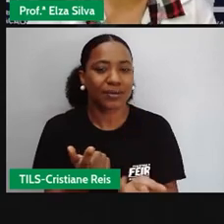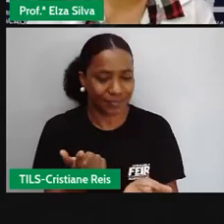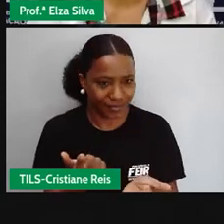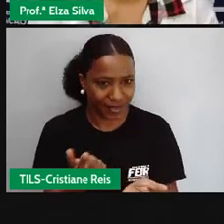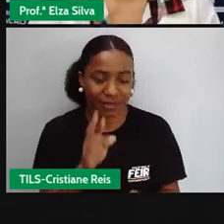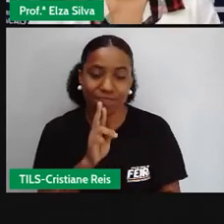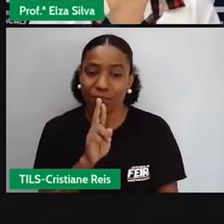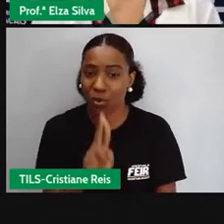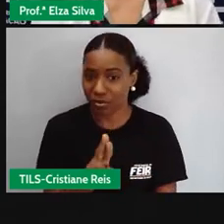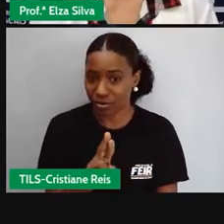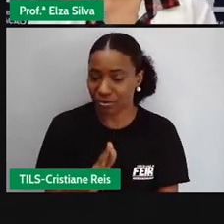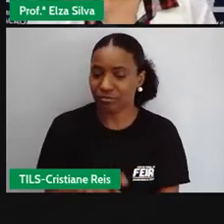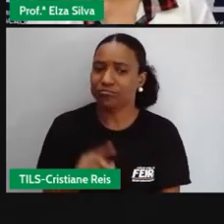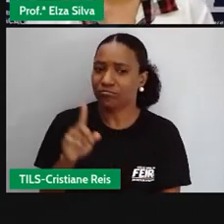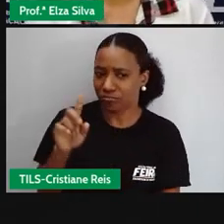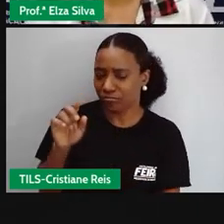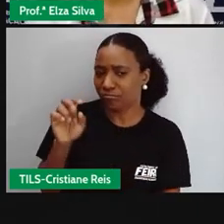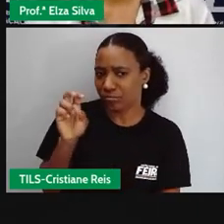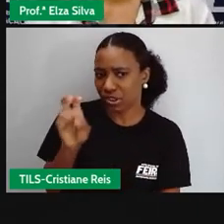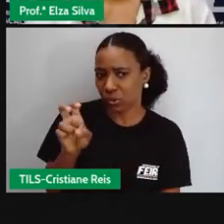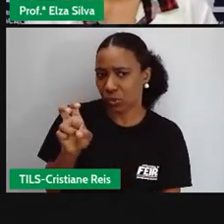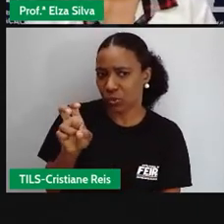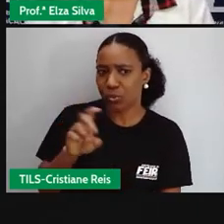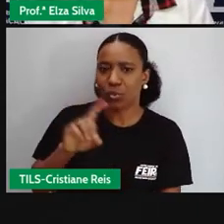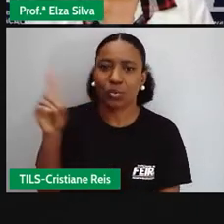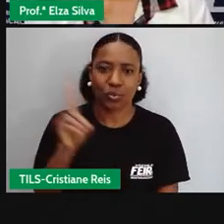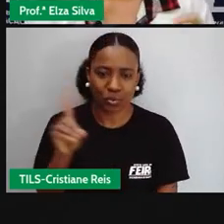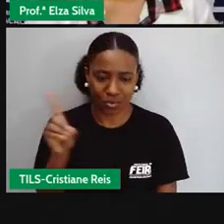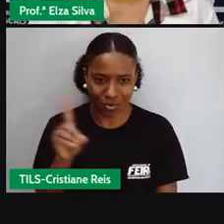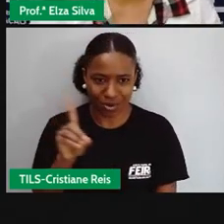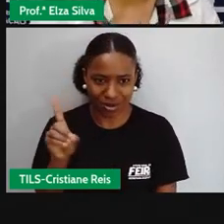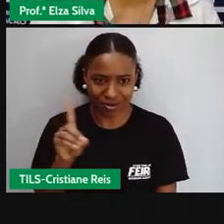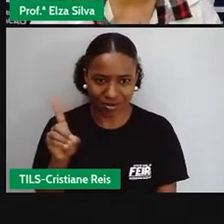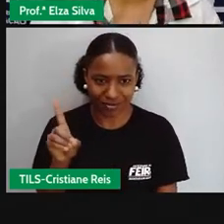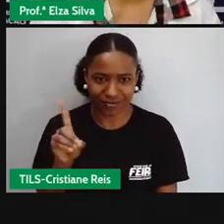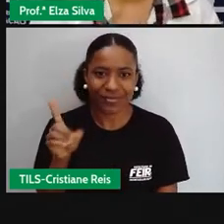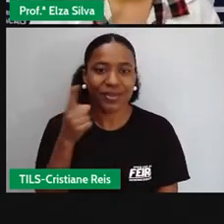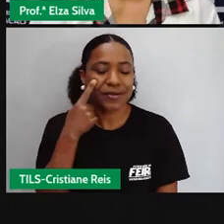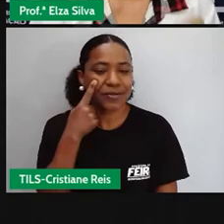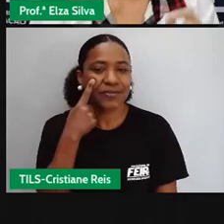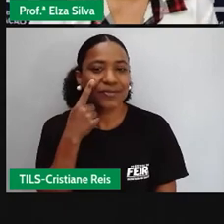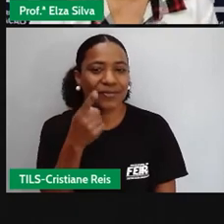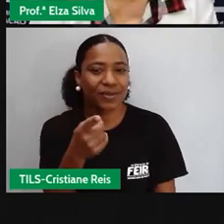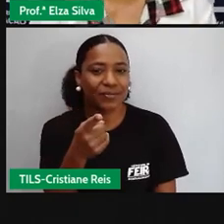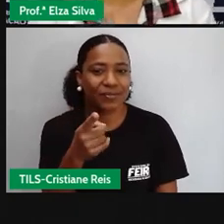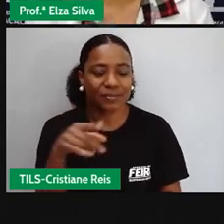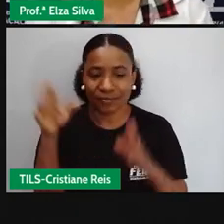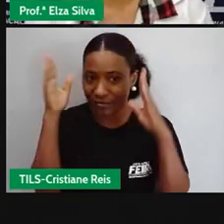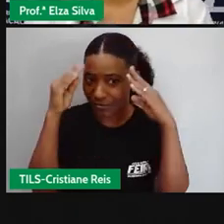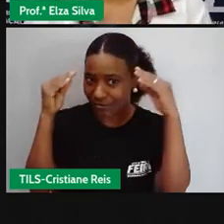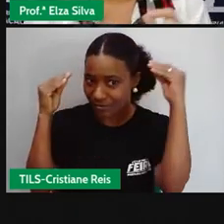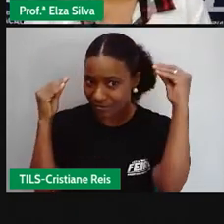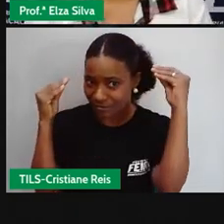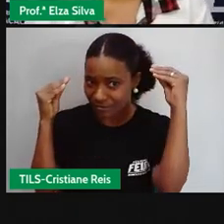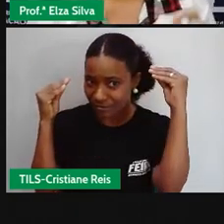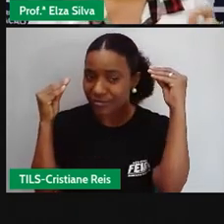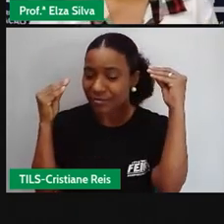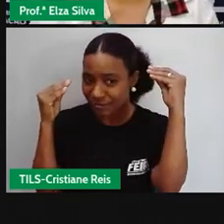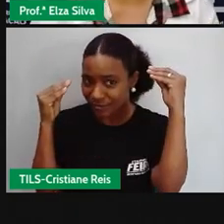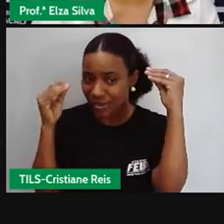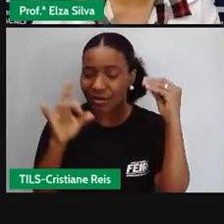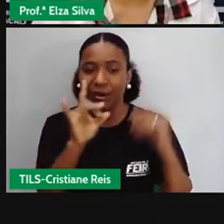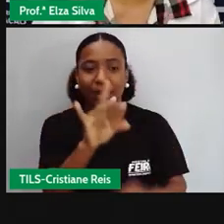Strong hats, chapéus de palha, o preço unitário, 10 dólares. Então,